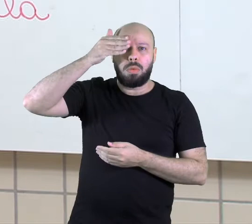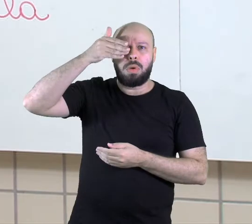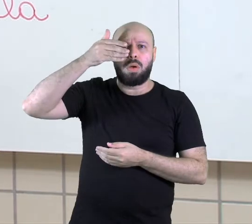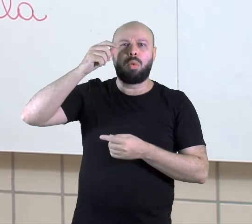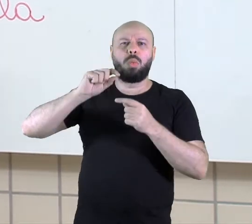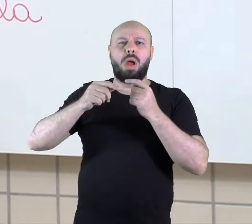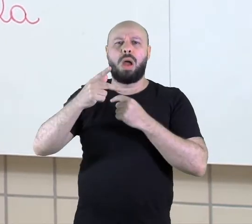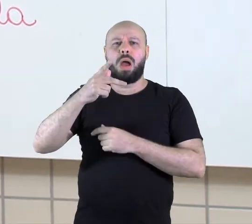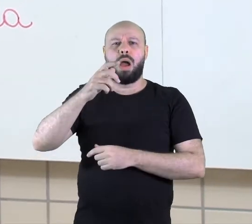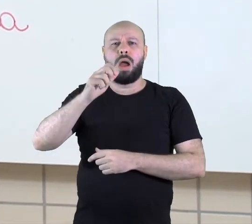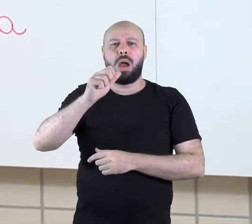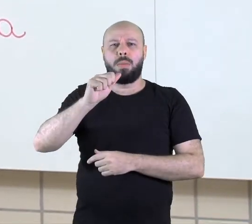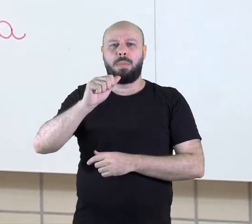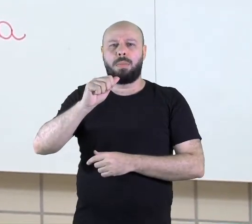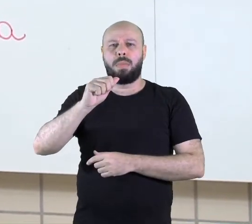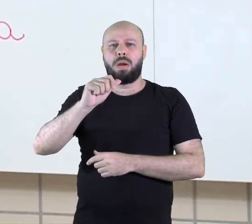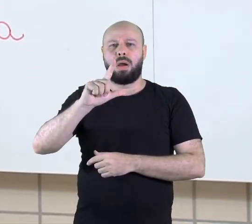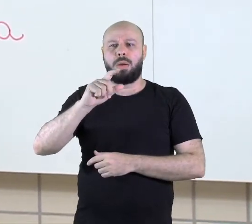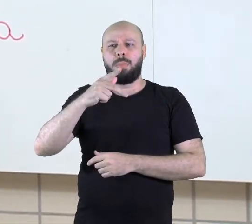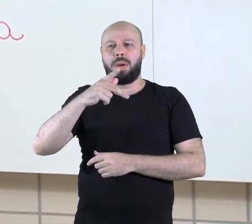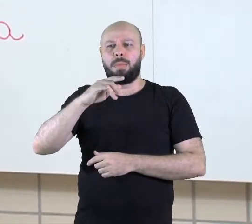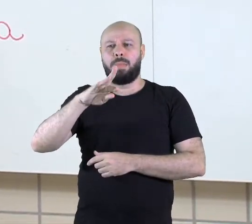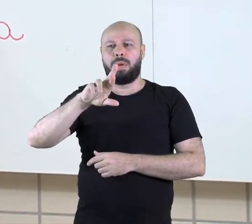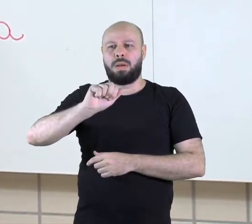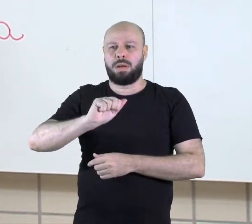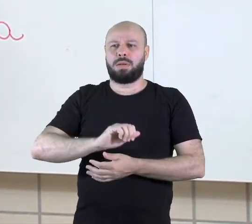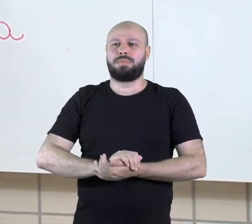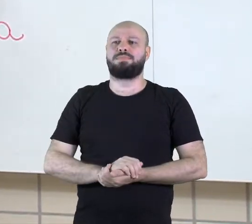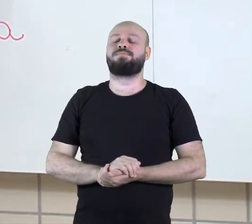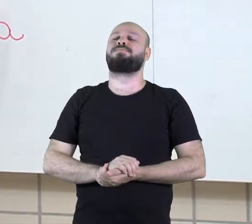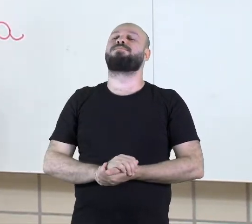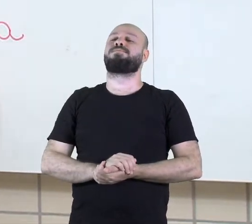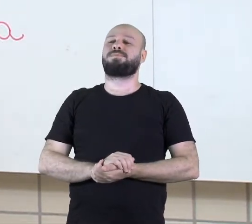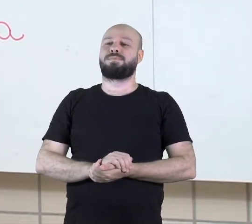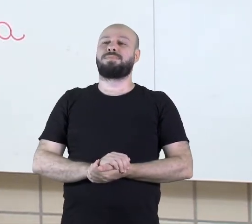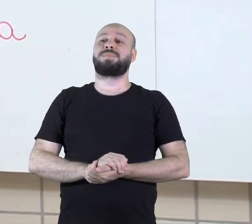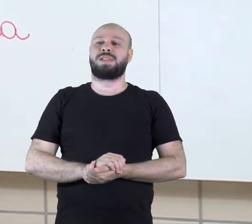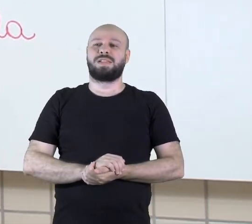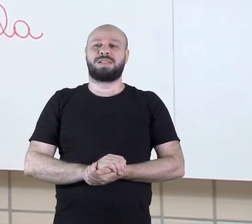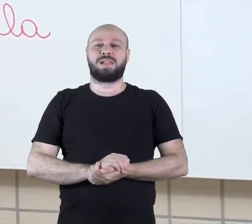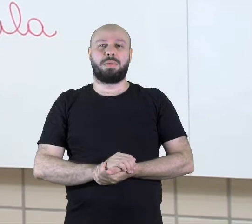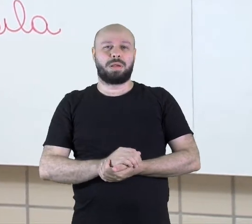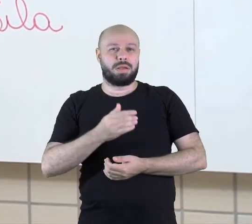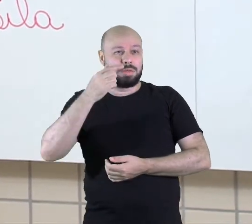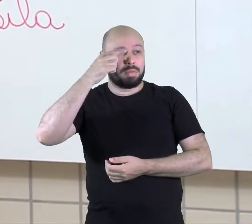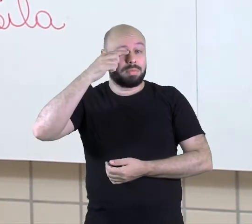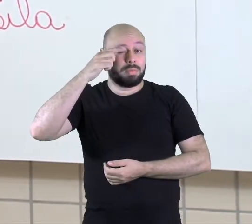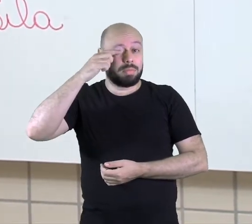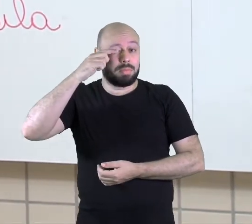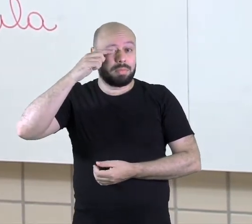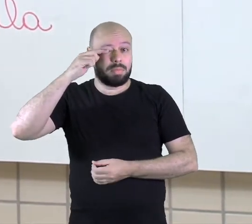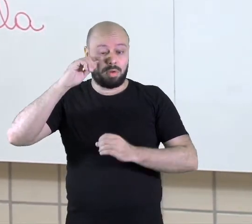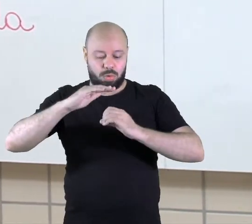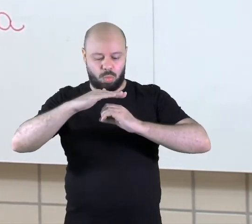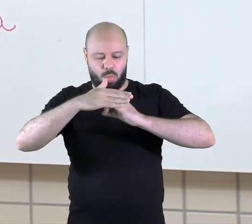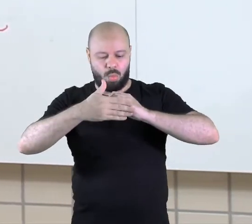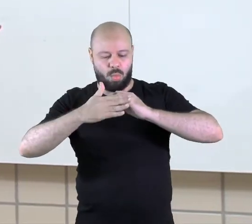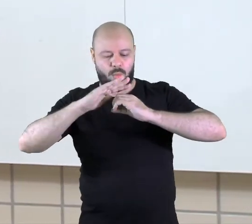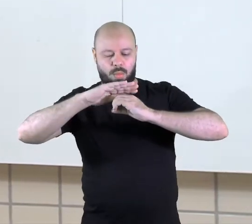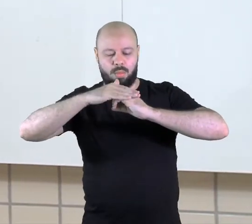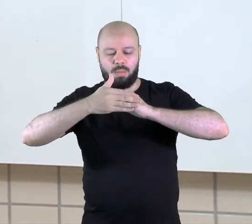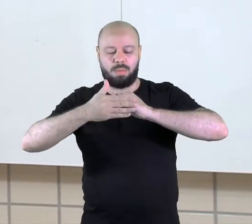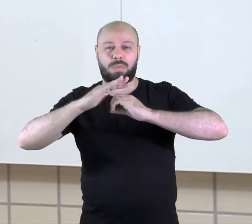A pálpebra é essa parte que vem em cima do meu olho. E ela é de grande